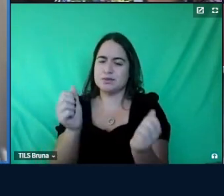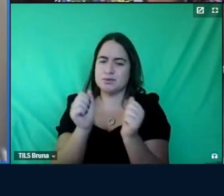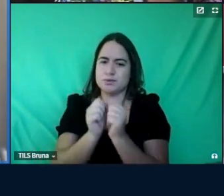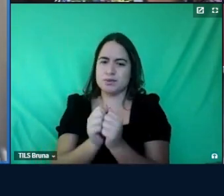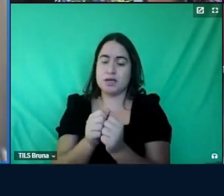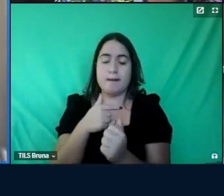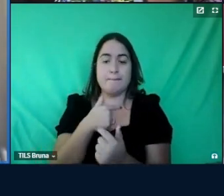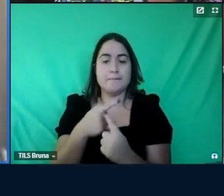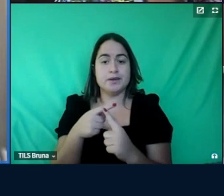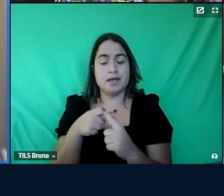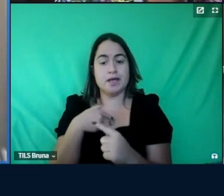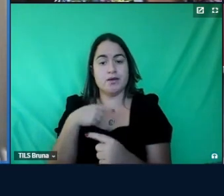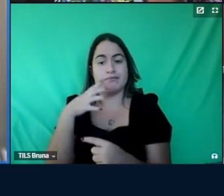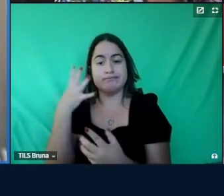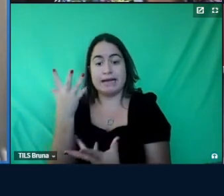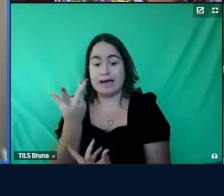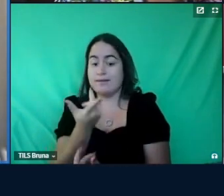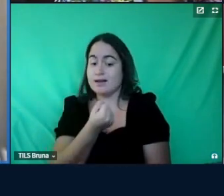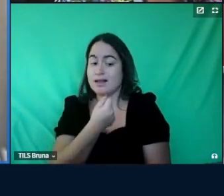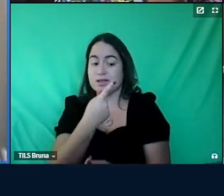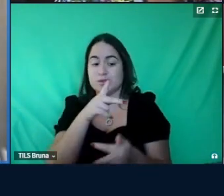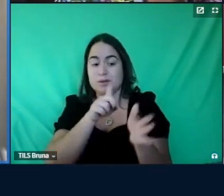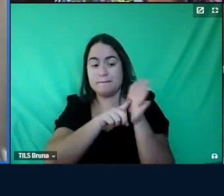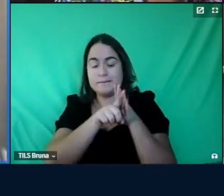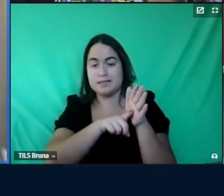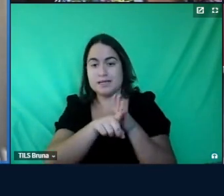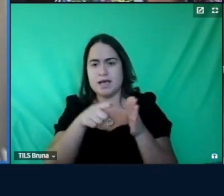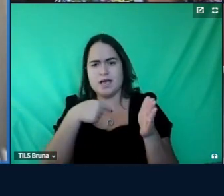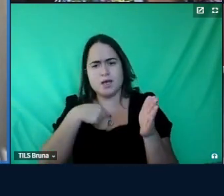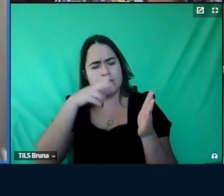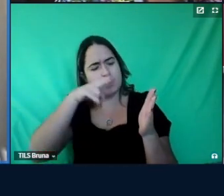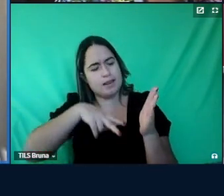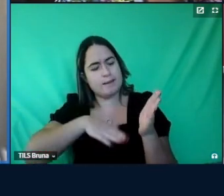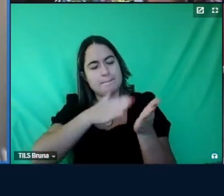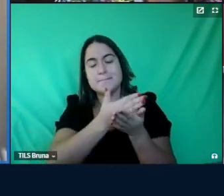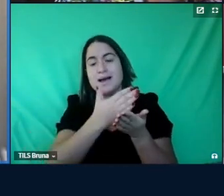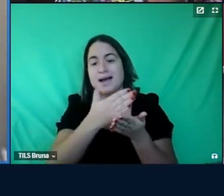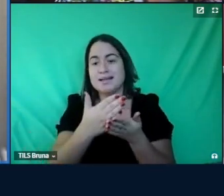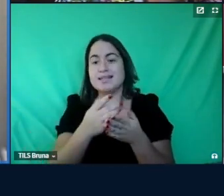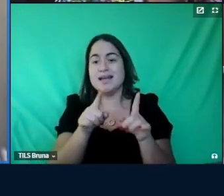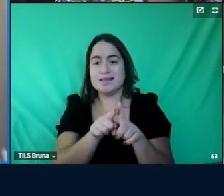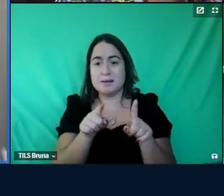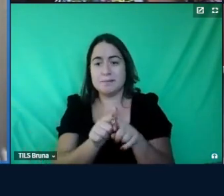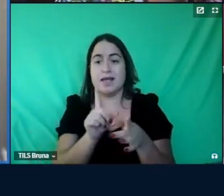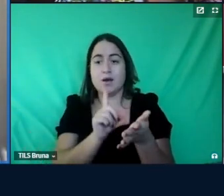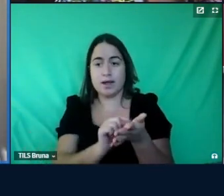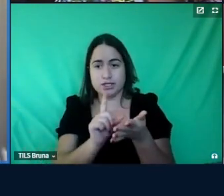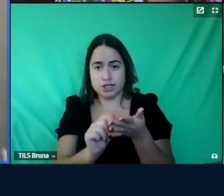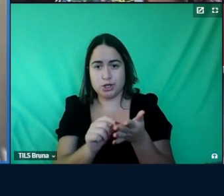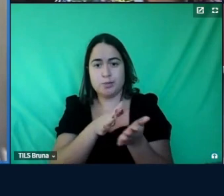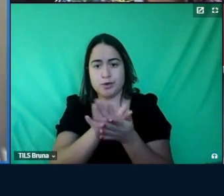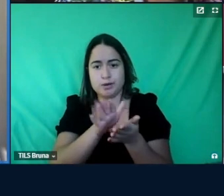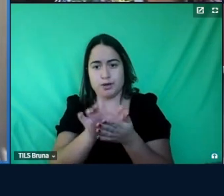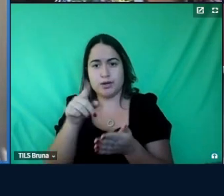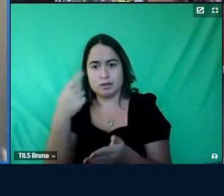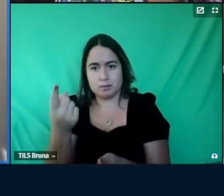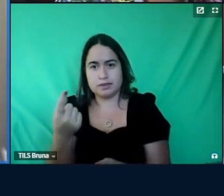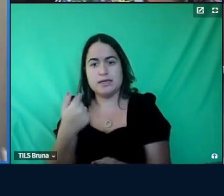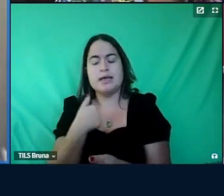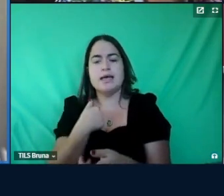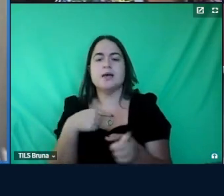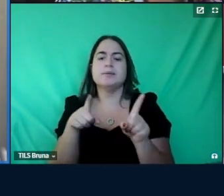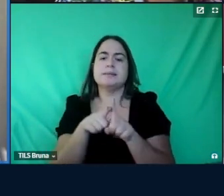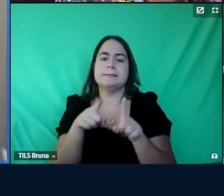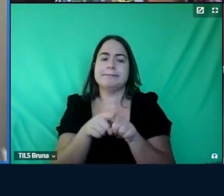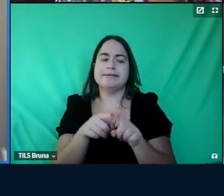encantada com a sua pesquisa eu li partes dela e li o artigo que a senhora publicou depois e eu também me vi